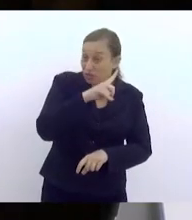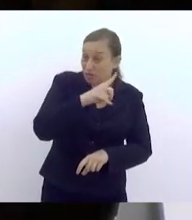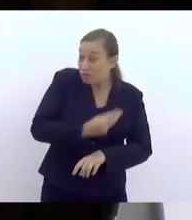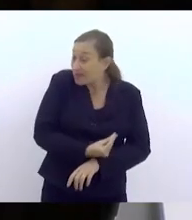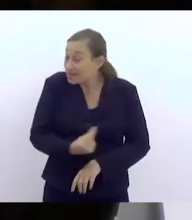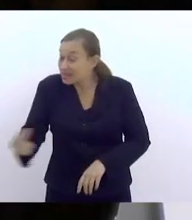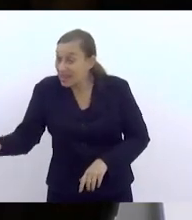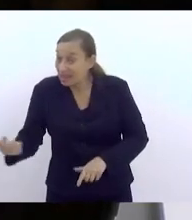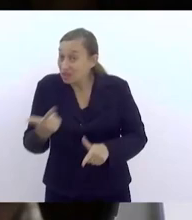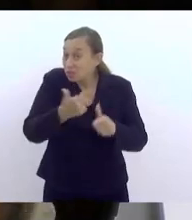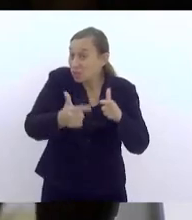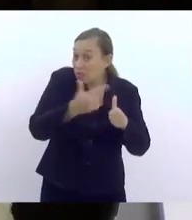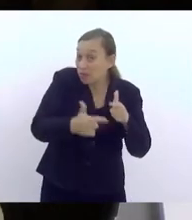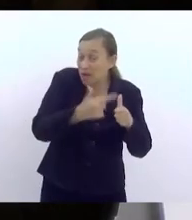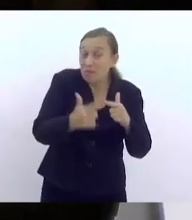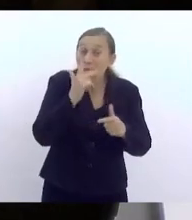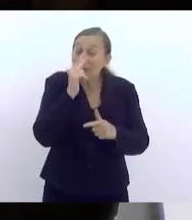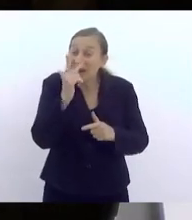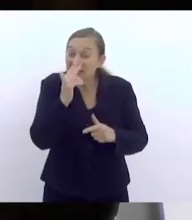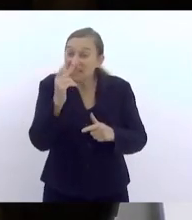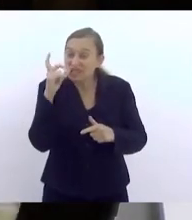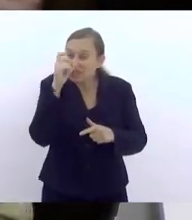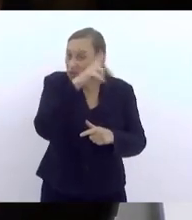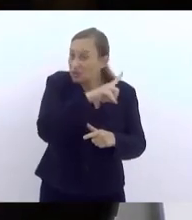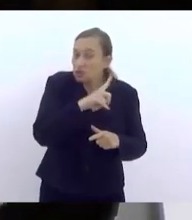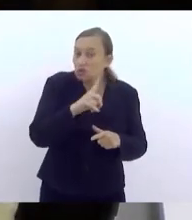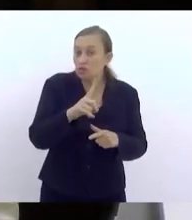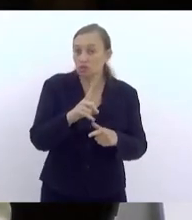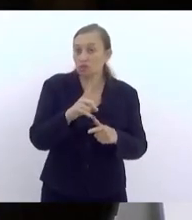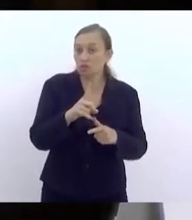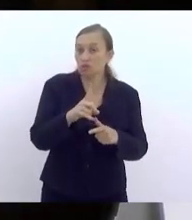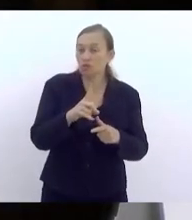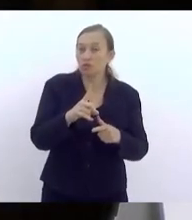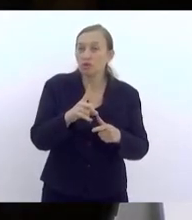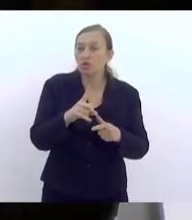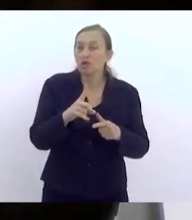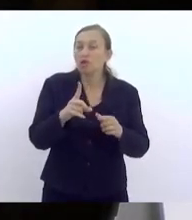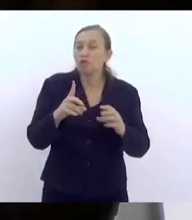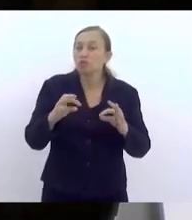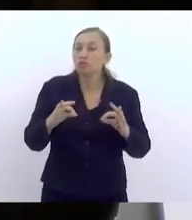ser difícil, porque o que é um redemoinho? São forças contrárias